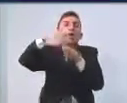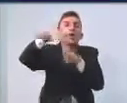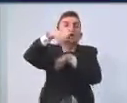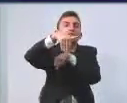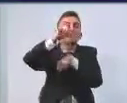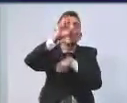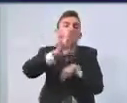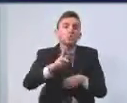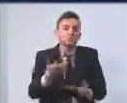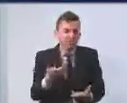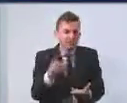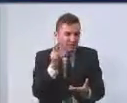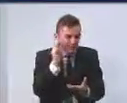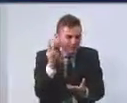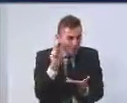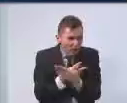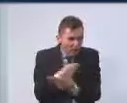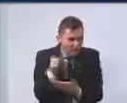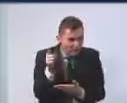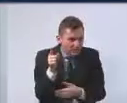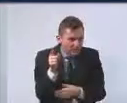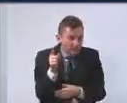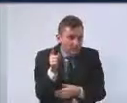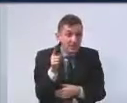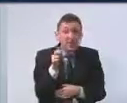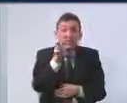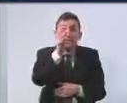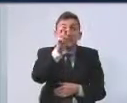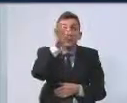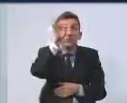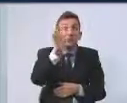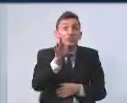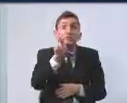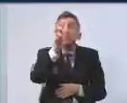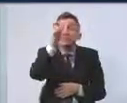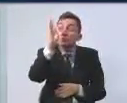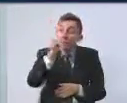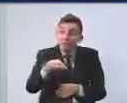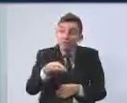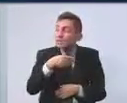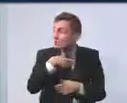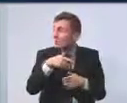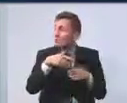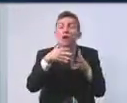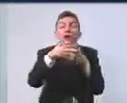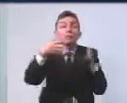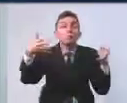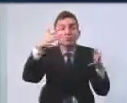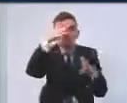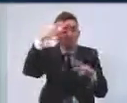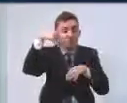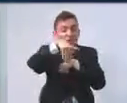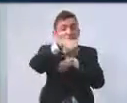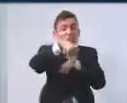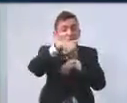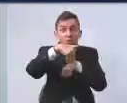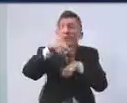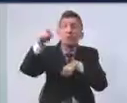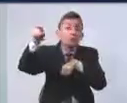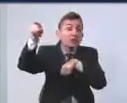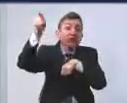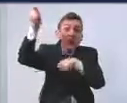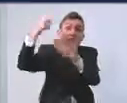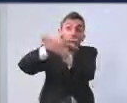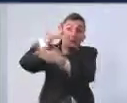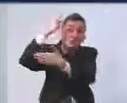no que deu? Vou dar o nosso exemplo, 5% aumento do número de moradores e moradoras de rua em nossa cidade, por causa da operação